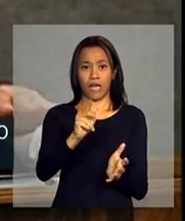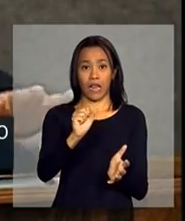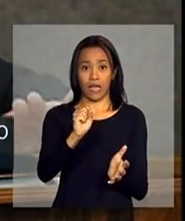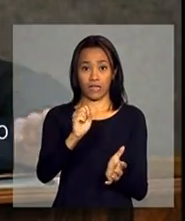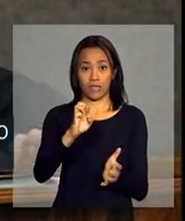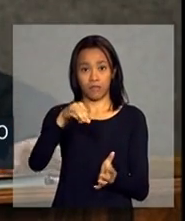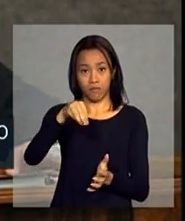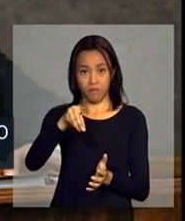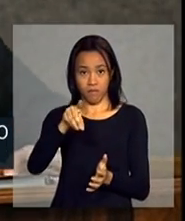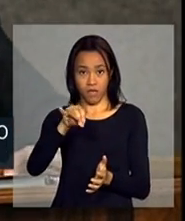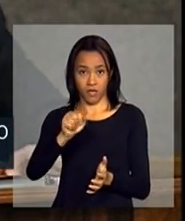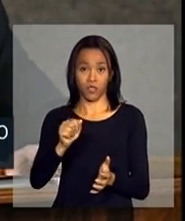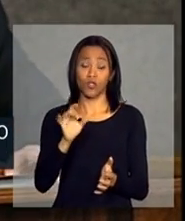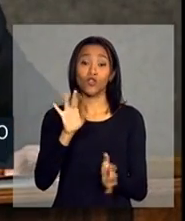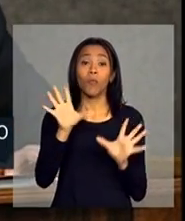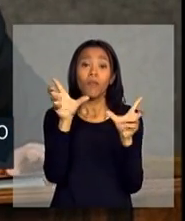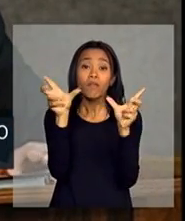terminar,